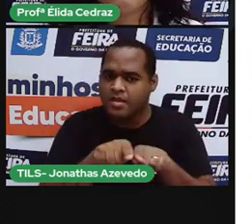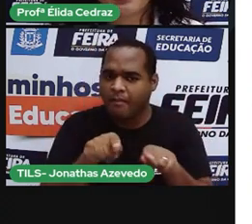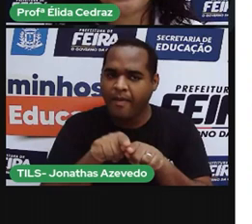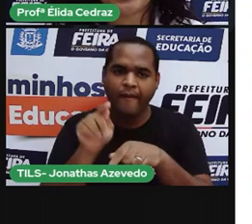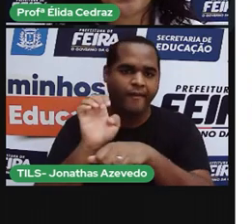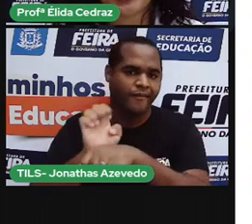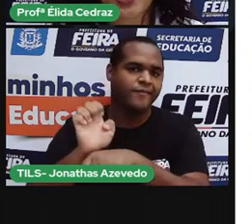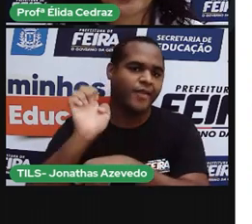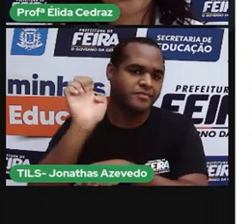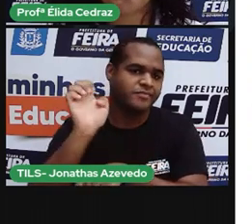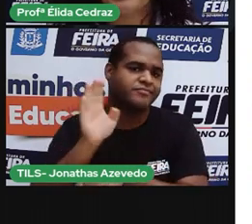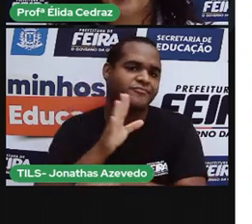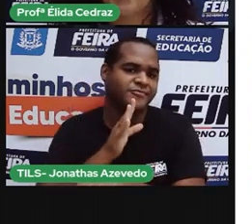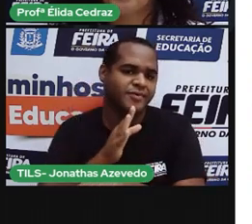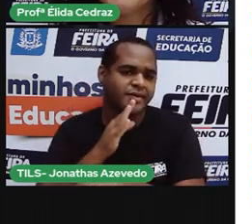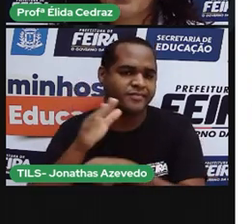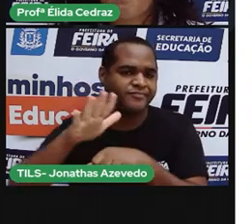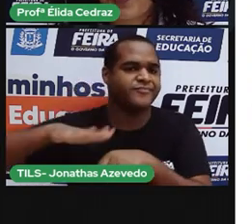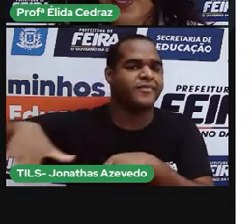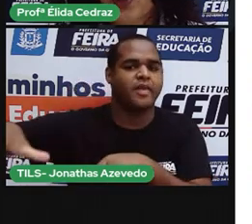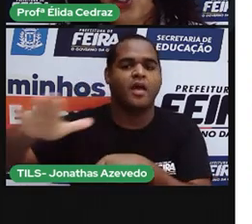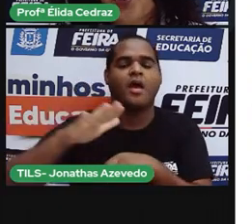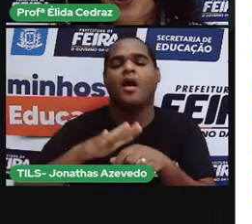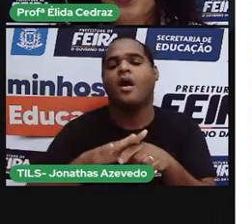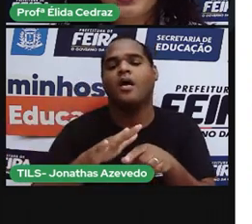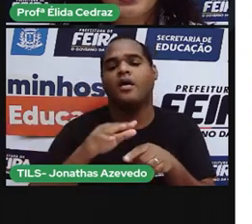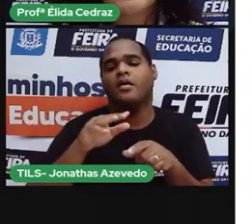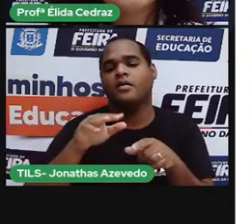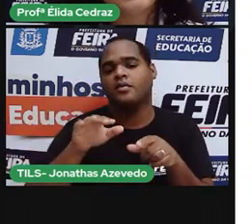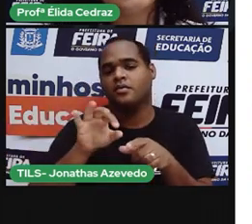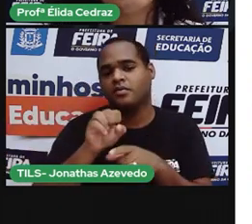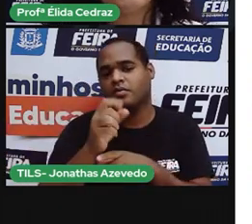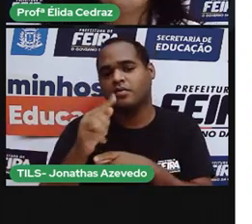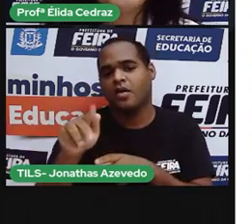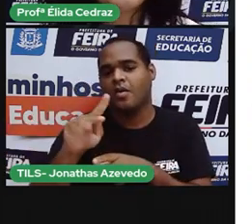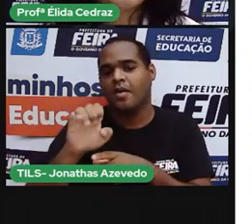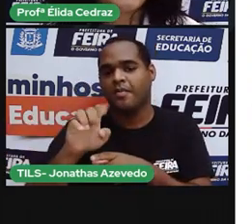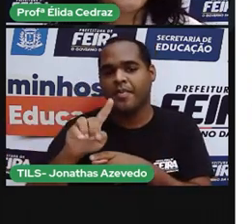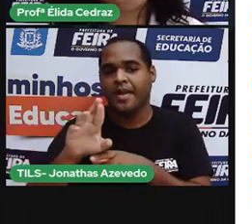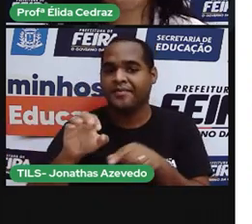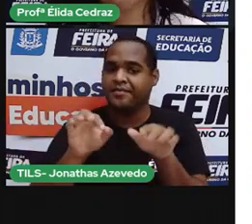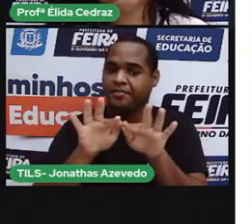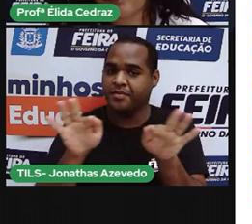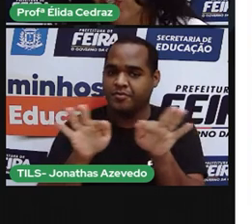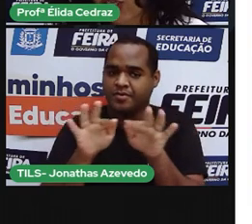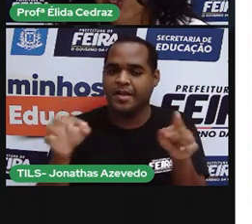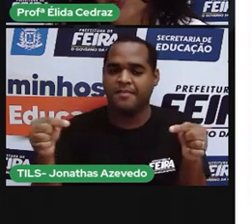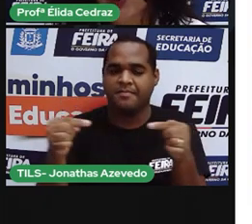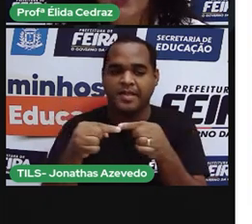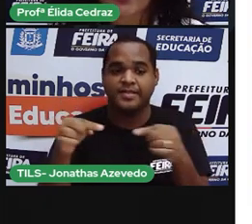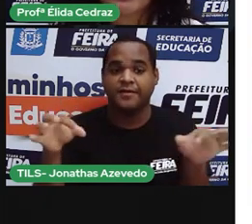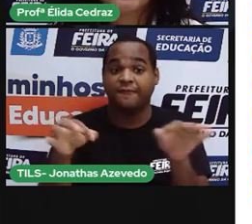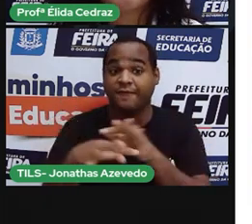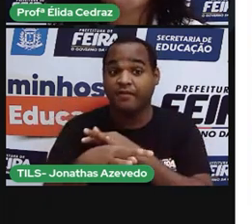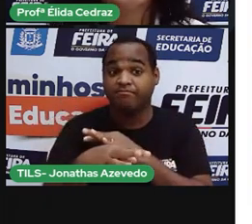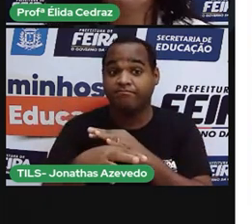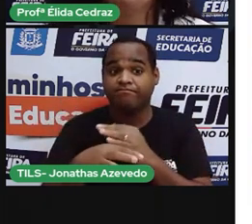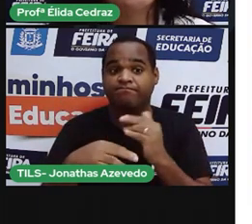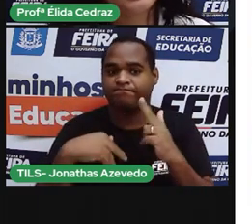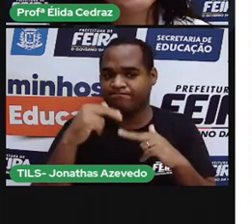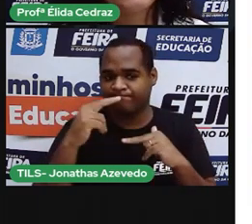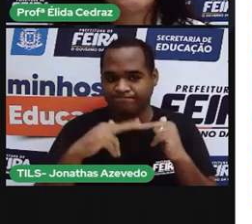mais animados do Estado. O São Pedro de Anilson celebra o encerramento dos festejos Anilson.